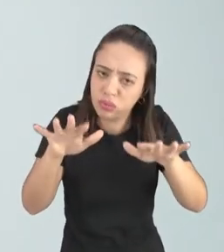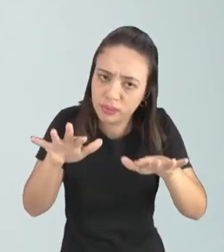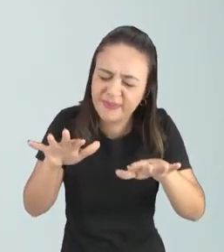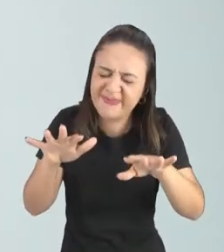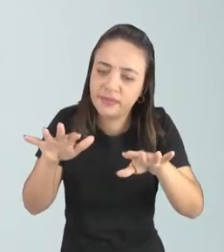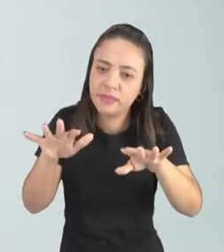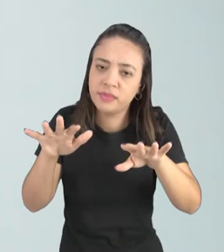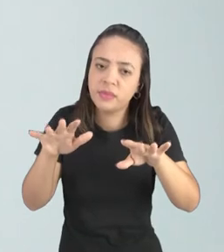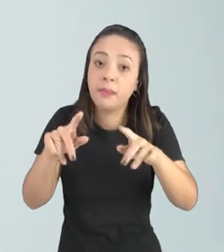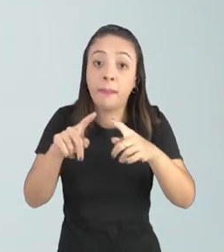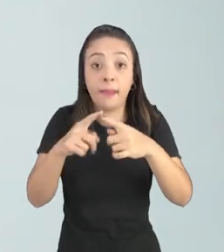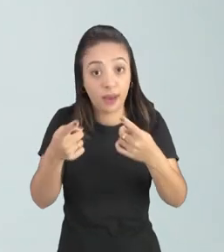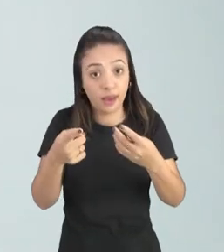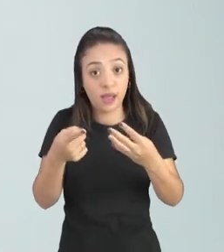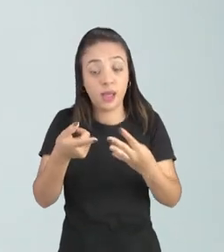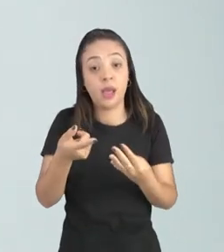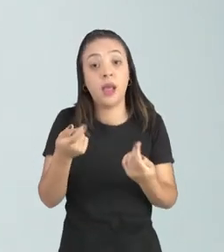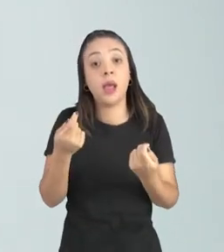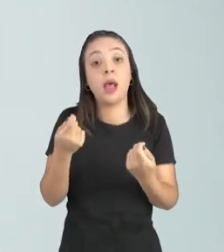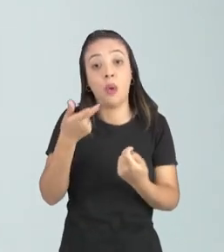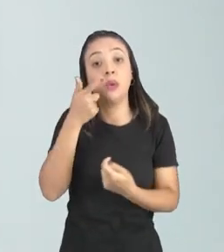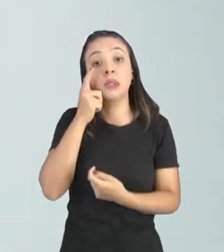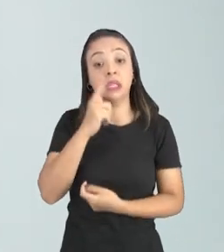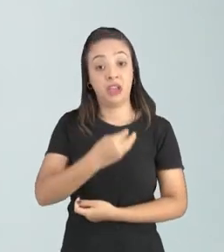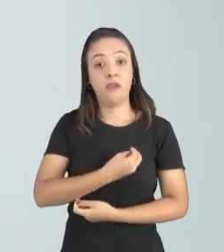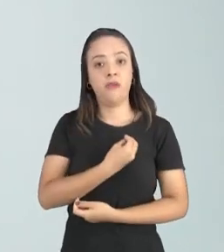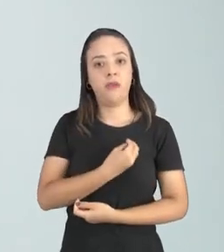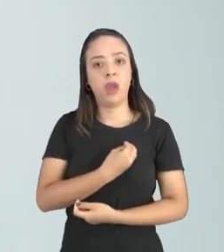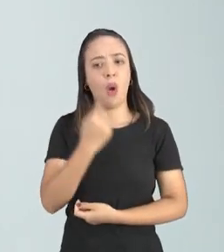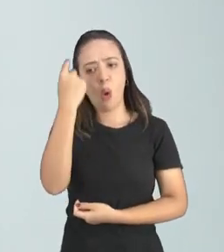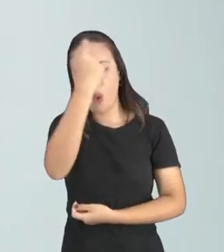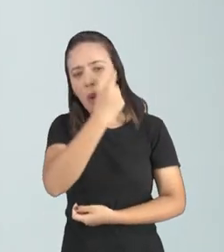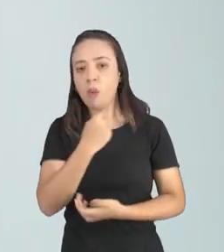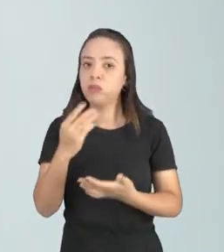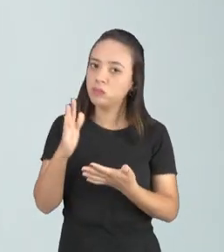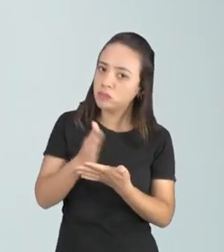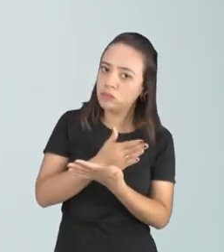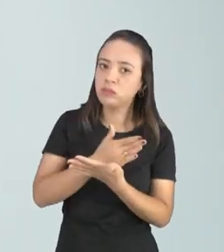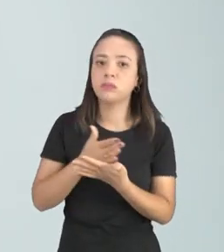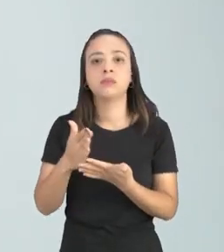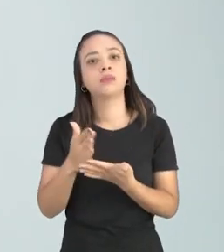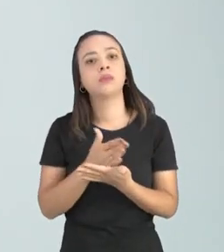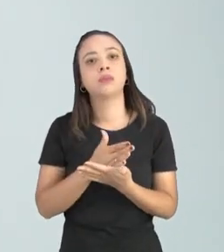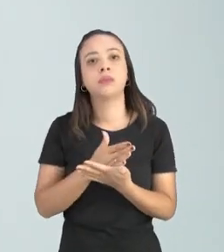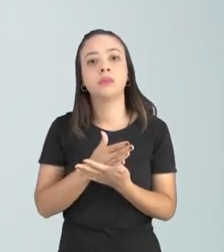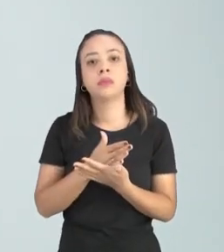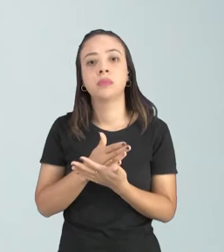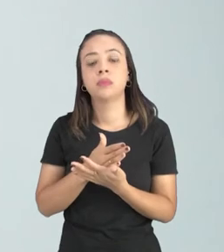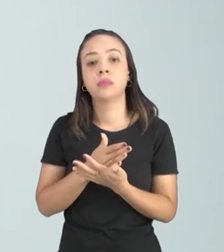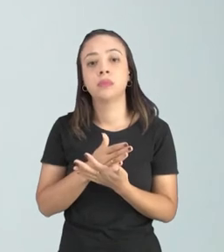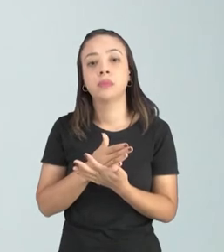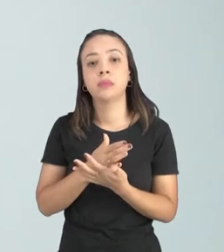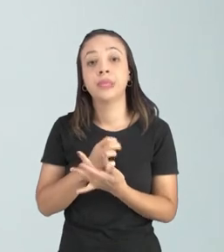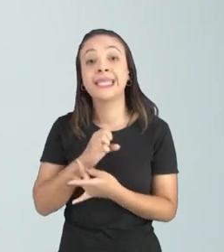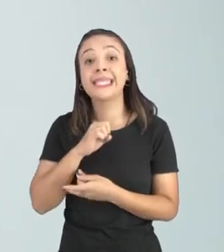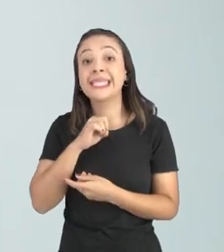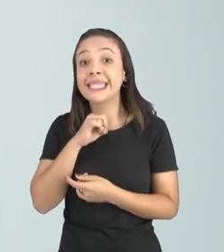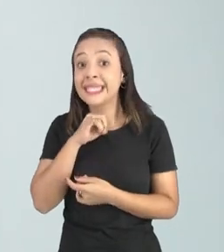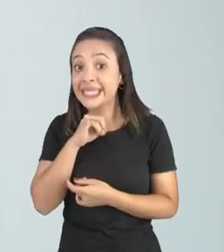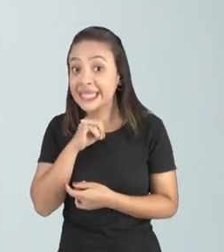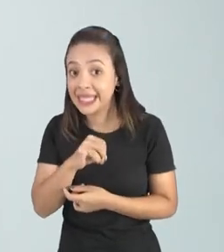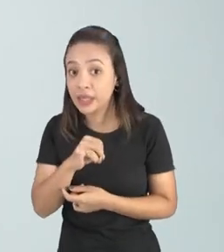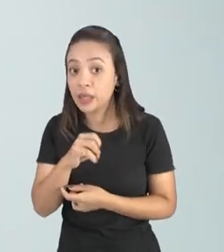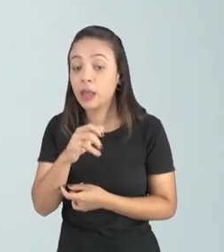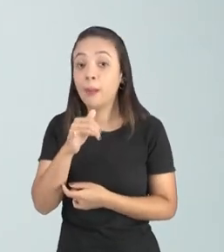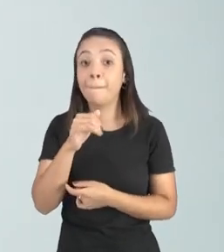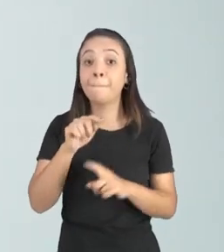conseguem sobreviver uma certa quantidade de horas se não forem atingidas pela luz solar ou seja se